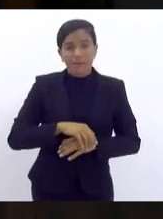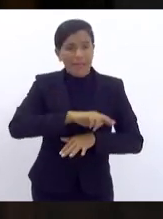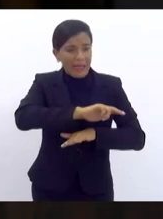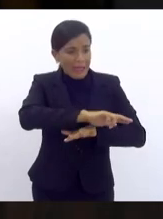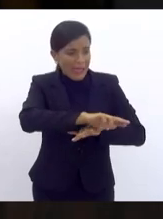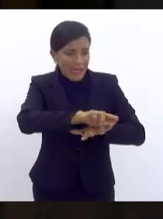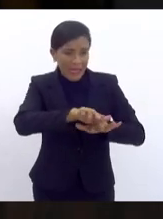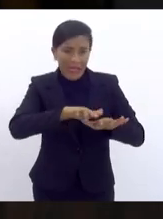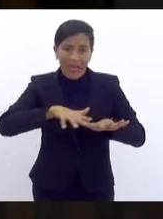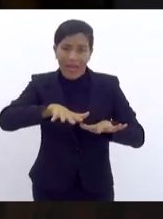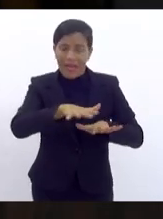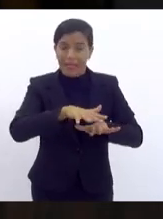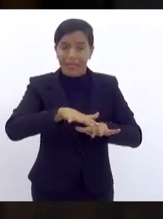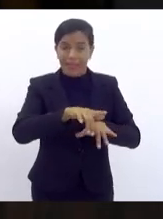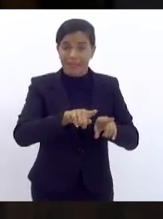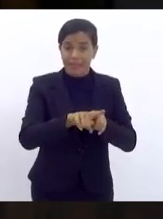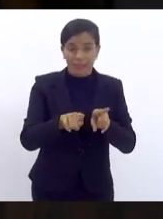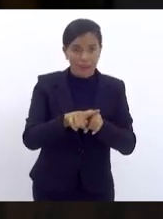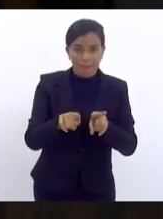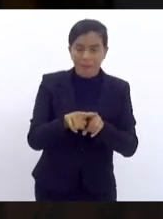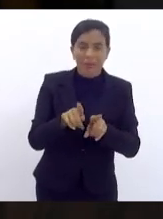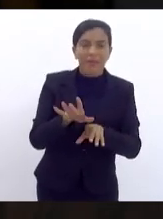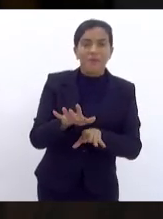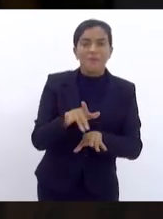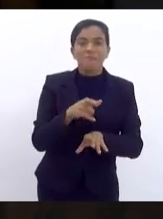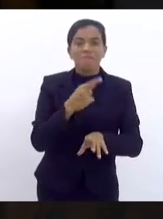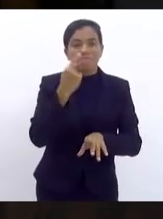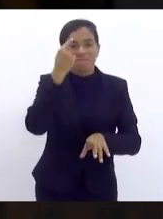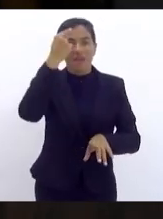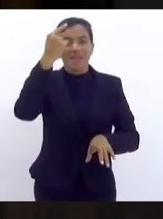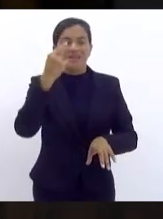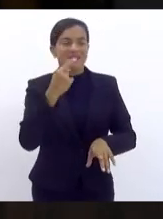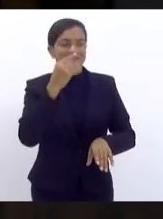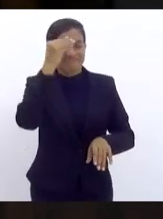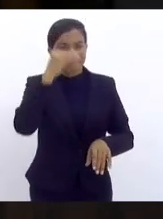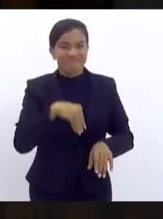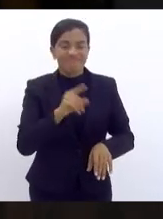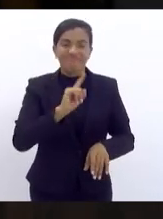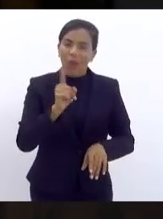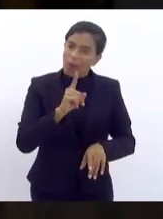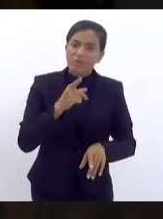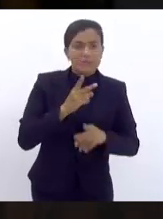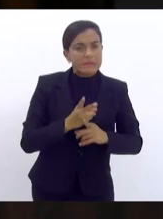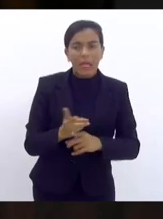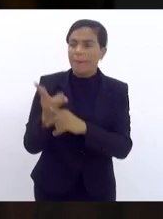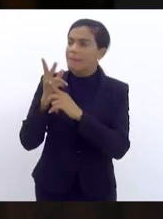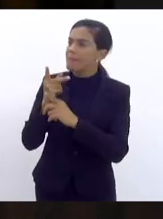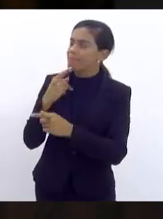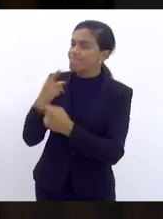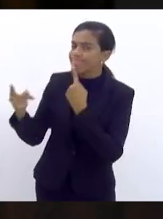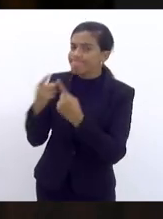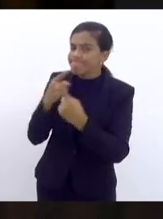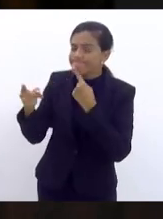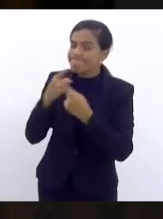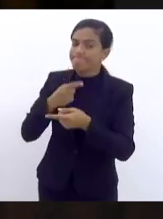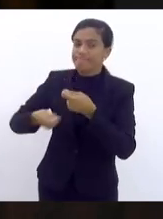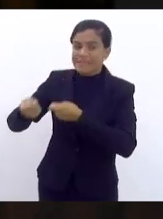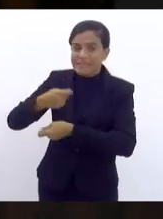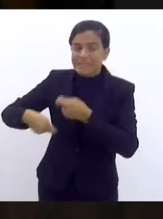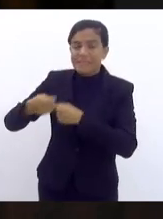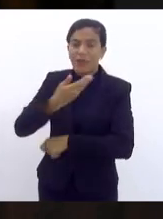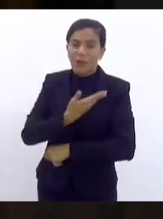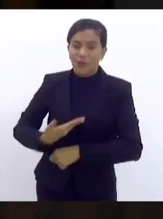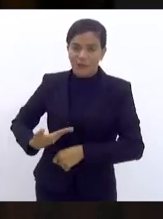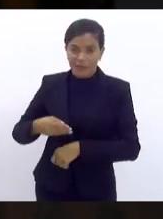e não vem hesitado em qualquer momento em se articular junto ao governo do Estado, junto a outros deputados aqui nessa